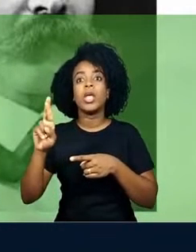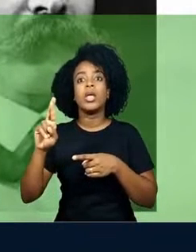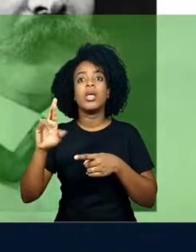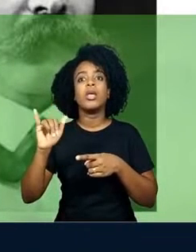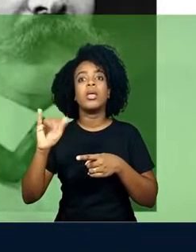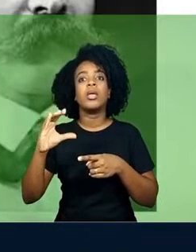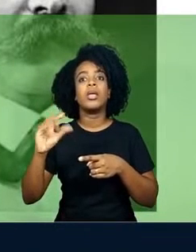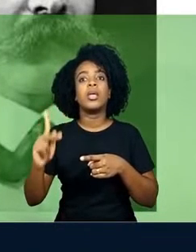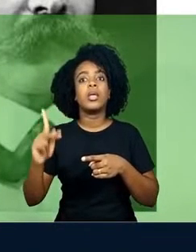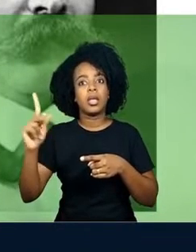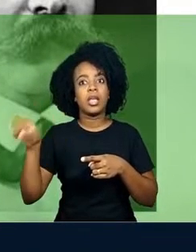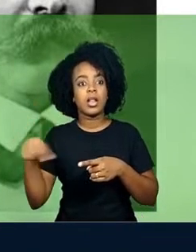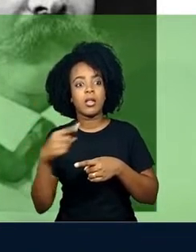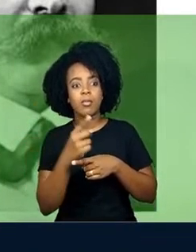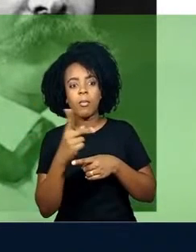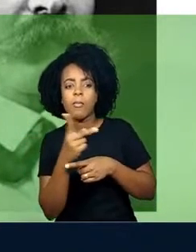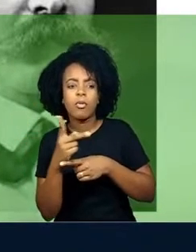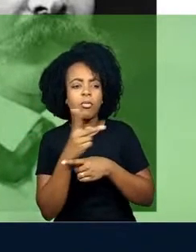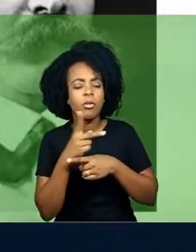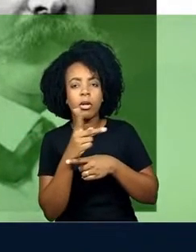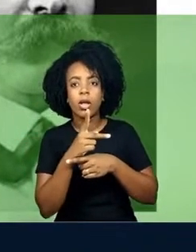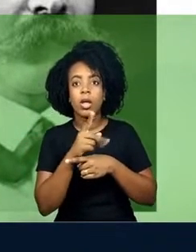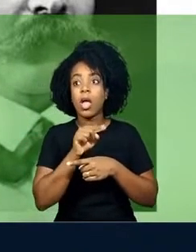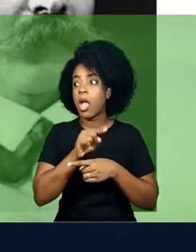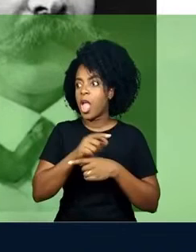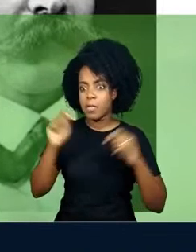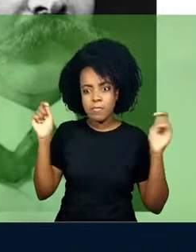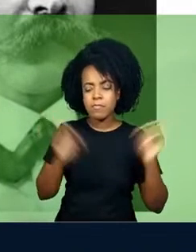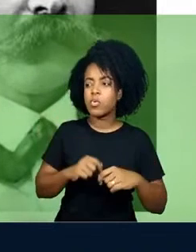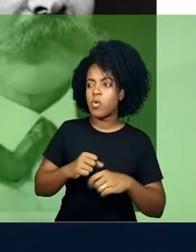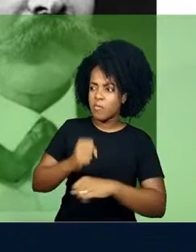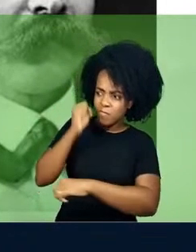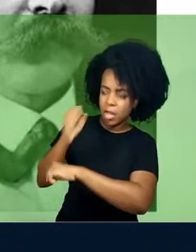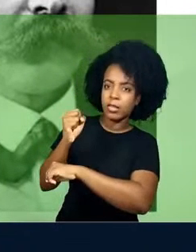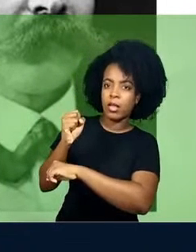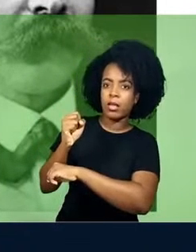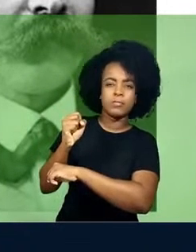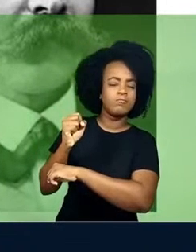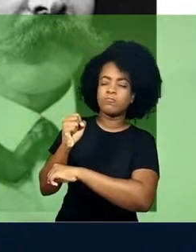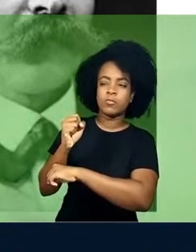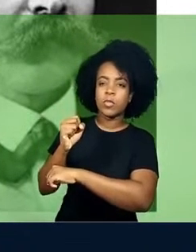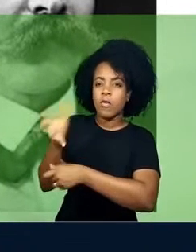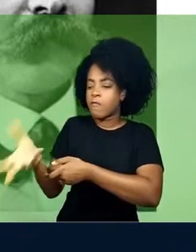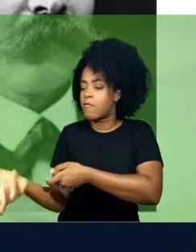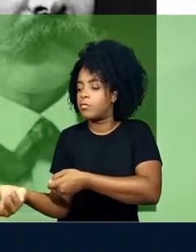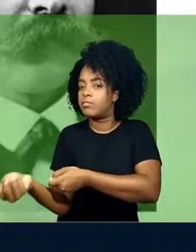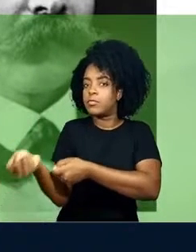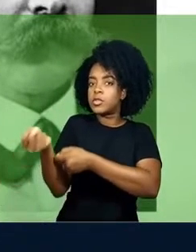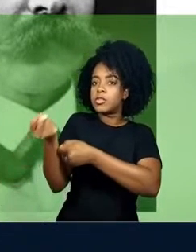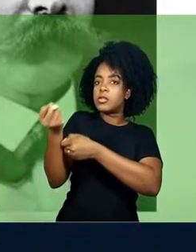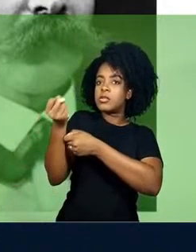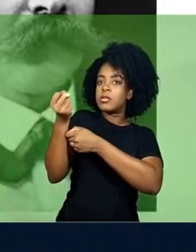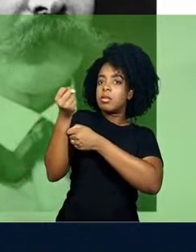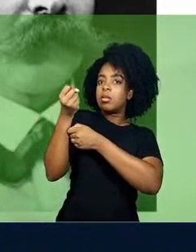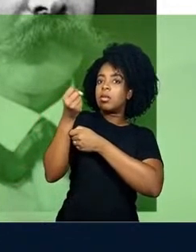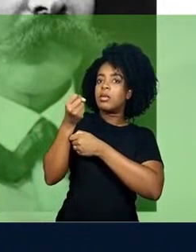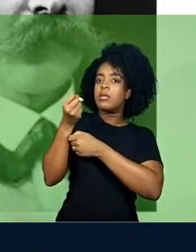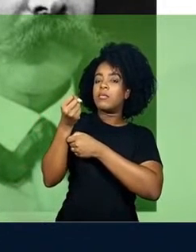opta, quando tem a oportunidade de matar a Rick, salvá-lo e